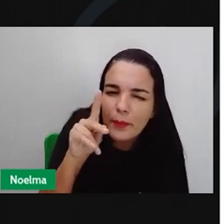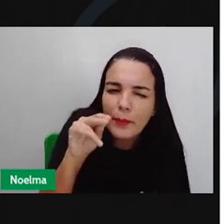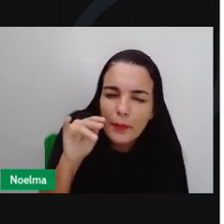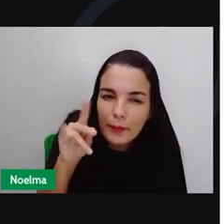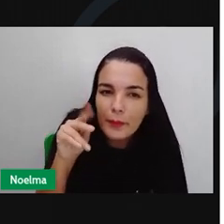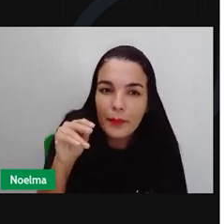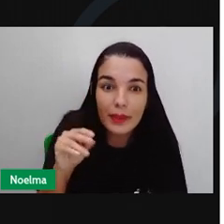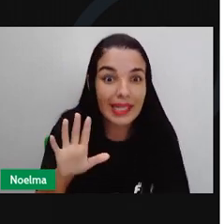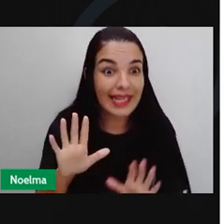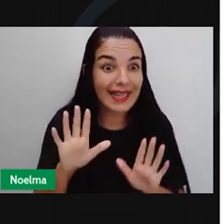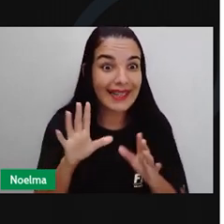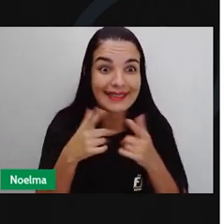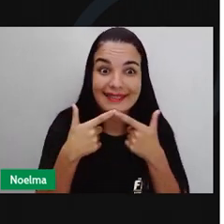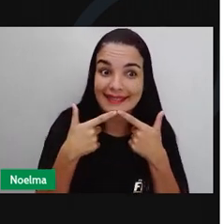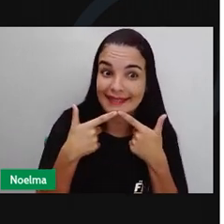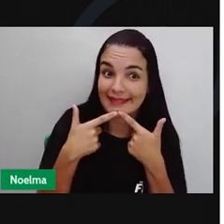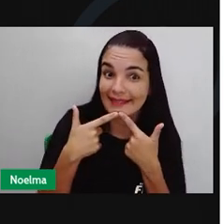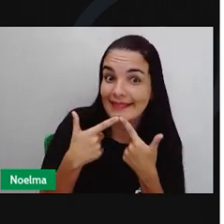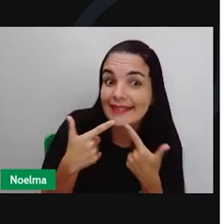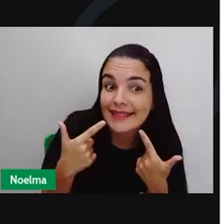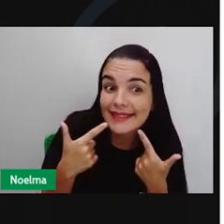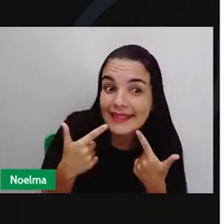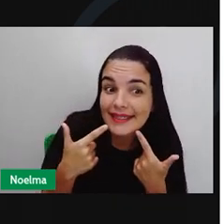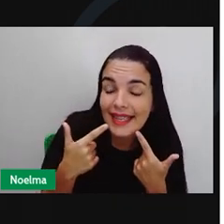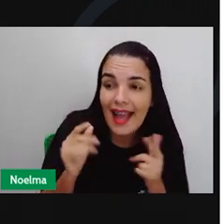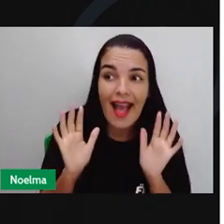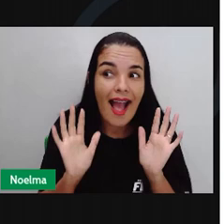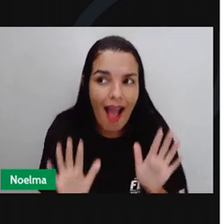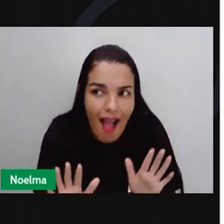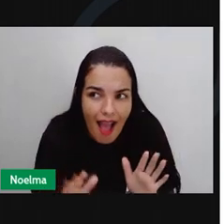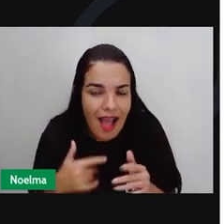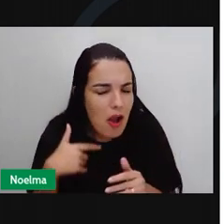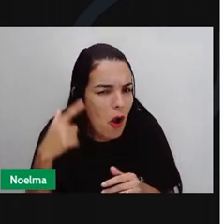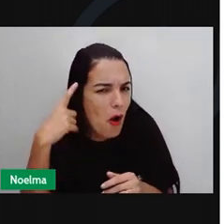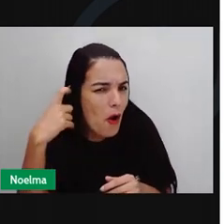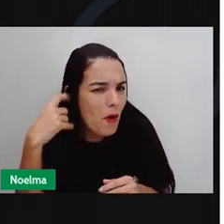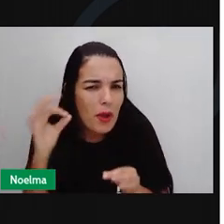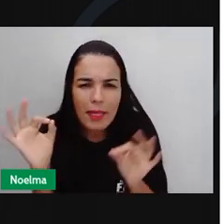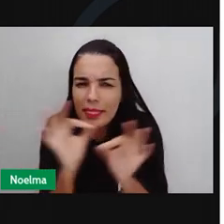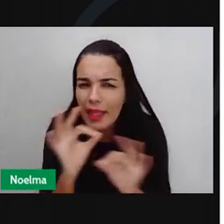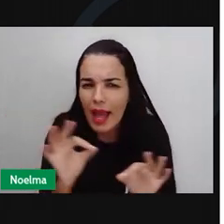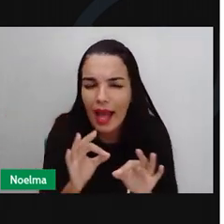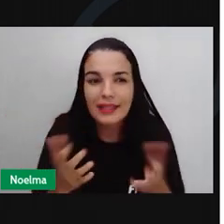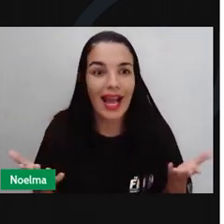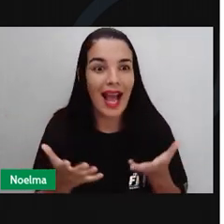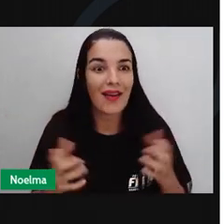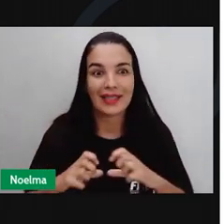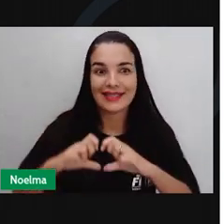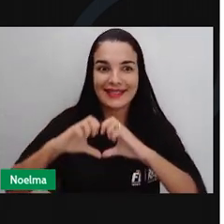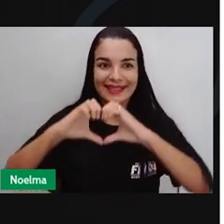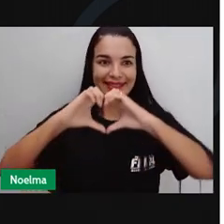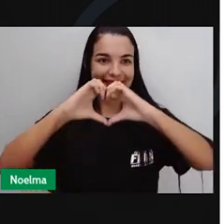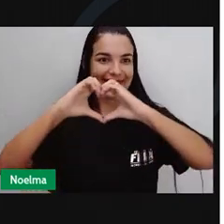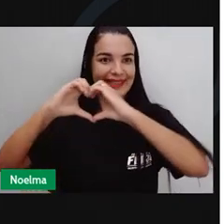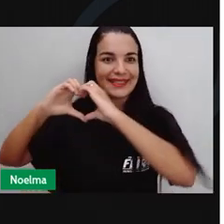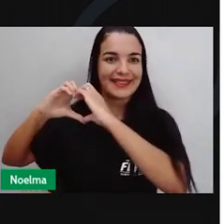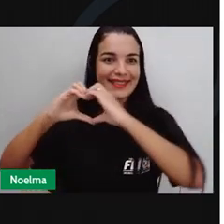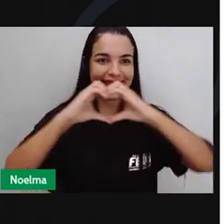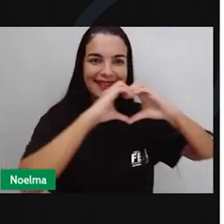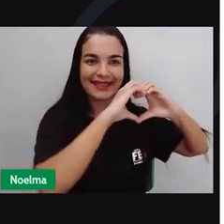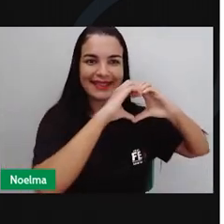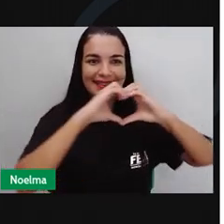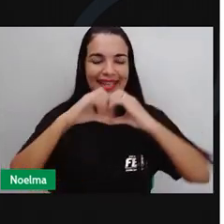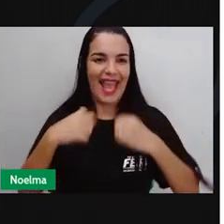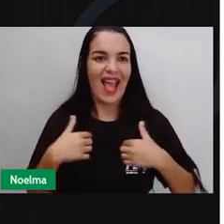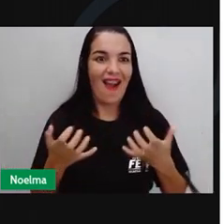Ela quase não ouviu. E disse então. Ah, agora sim. Agora eu me caso com